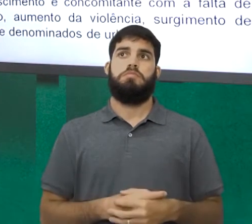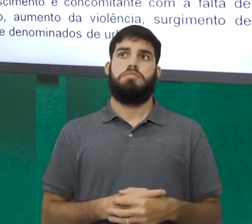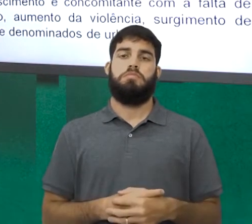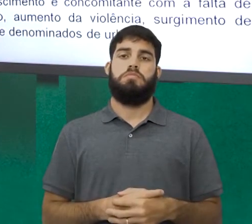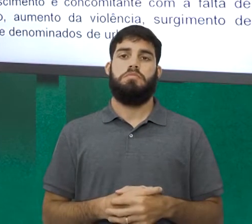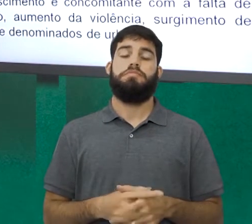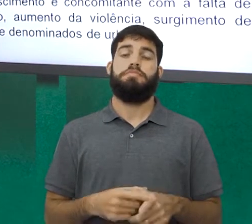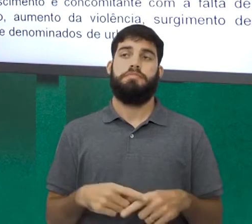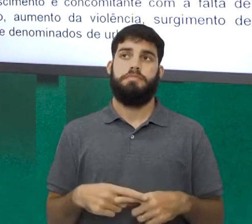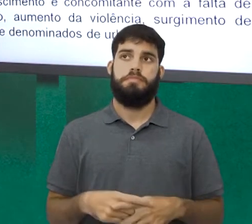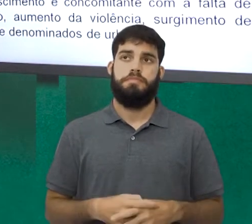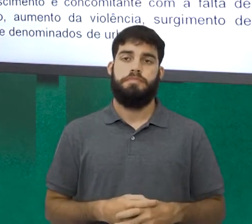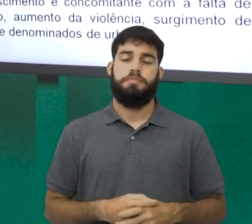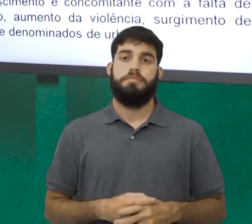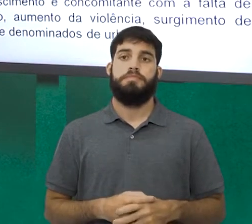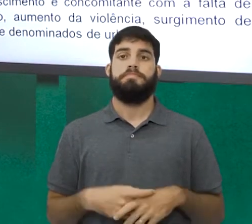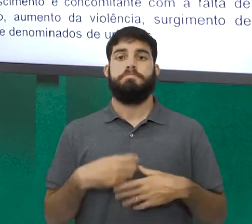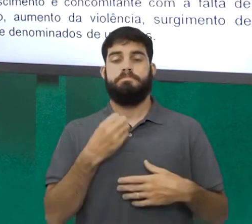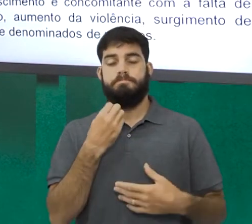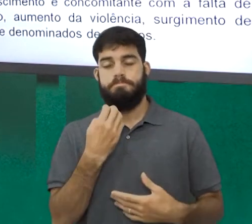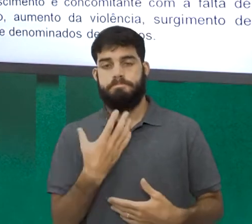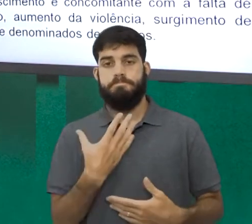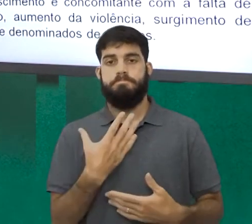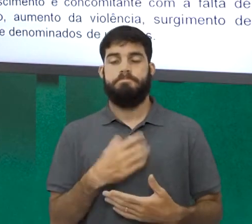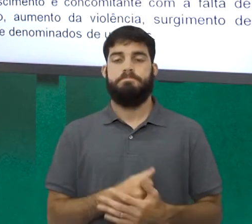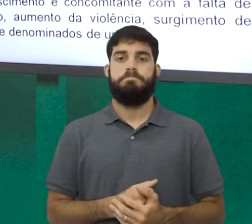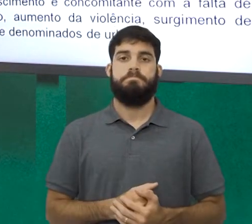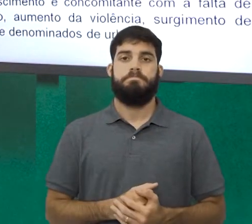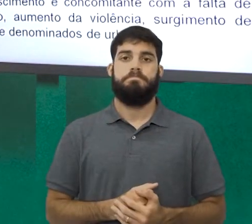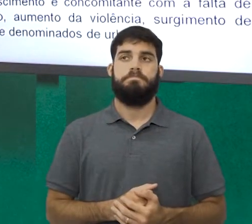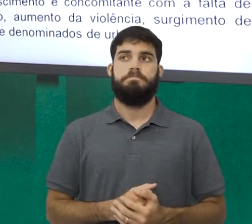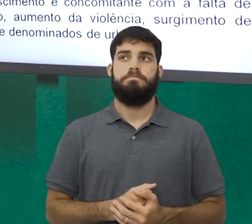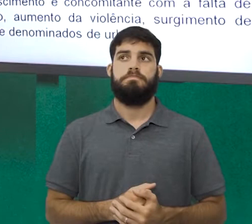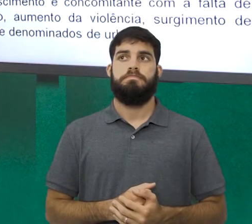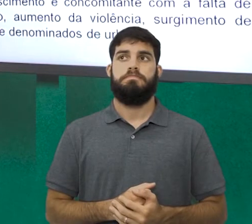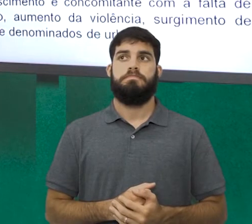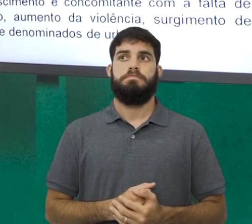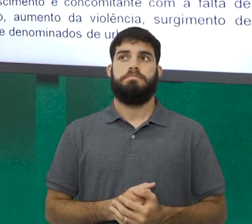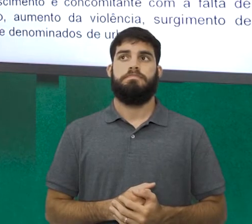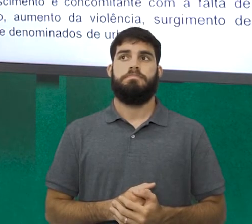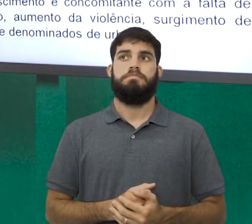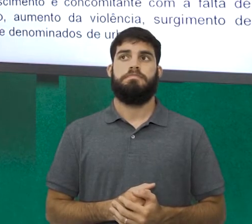estonteante. Muito bem. Vamos lá.